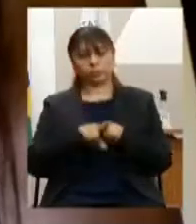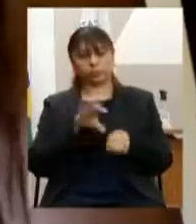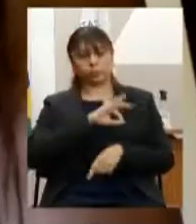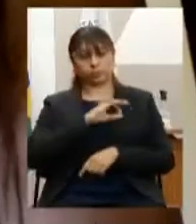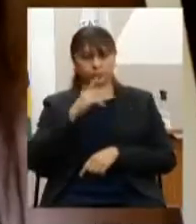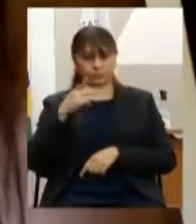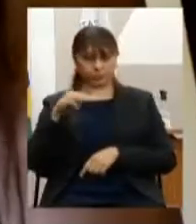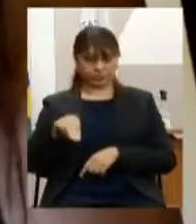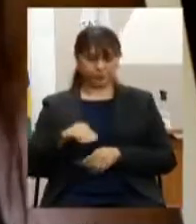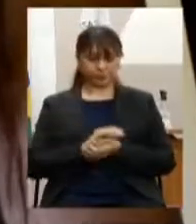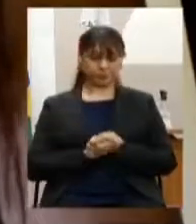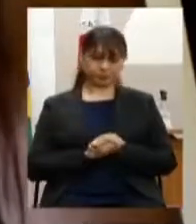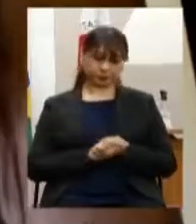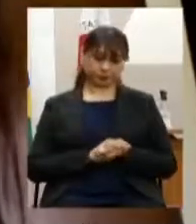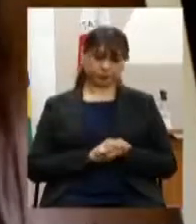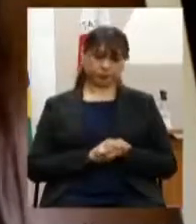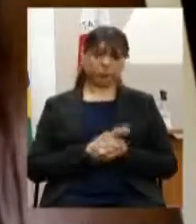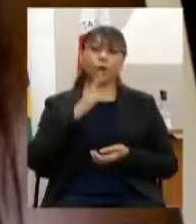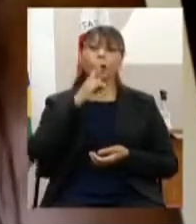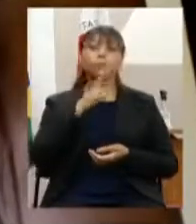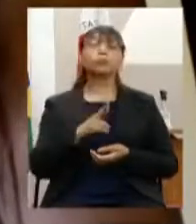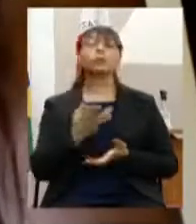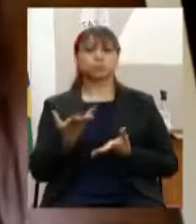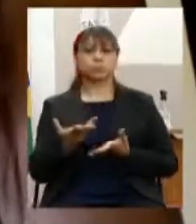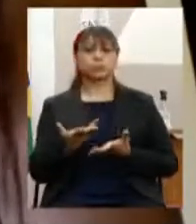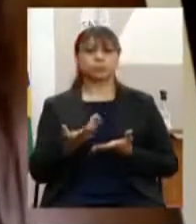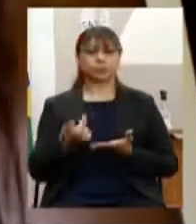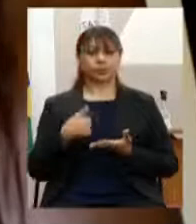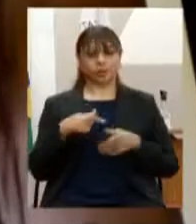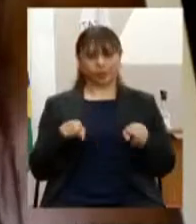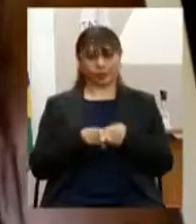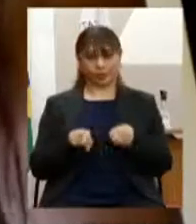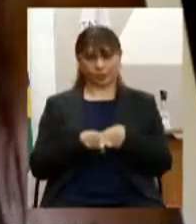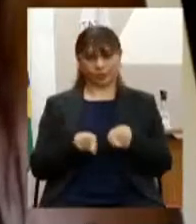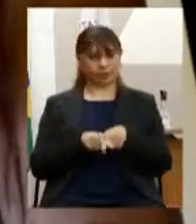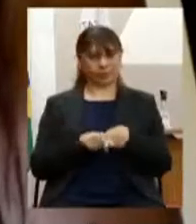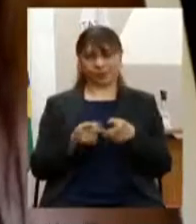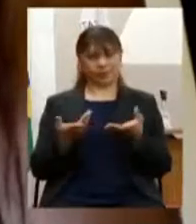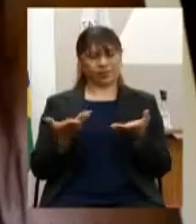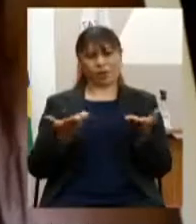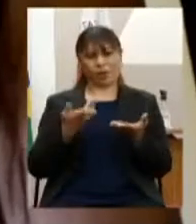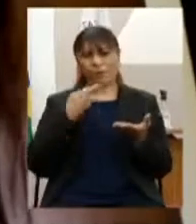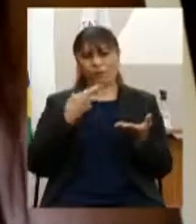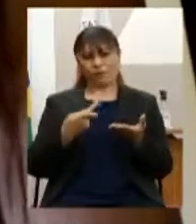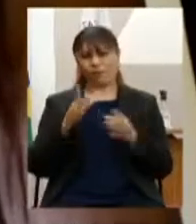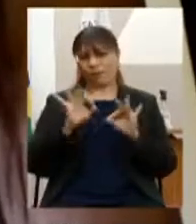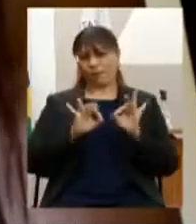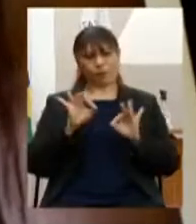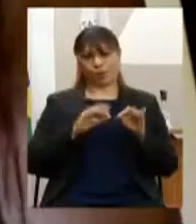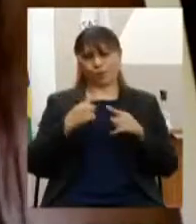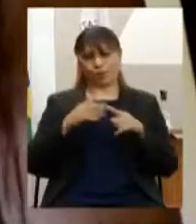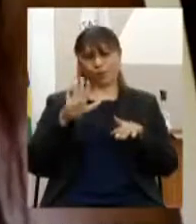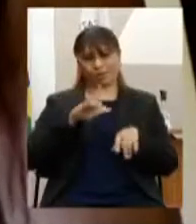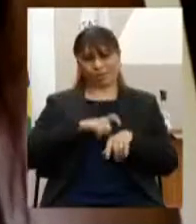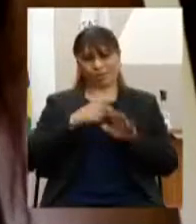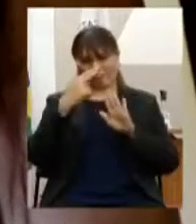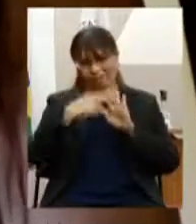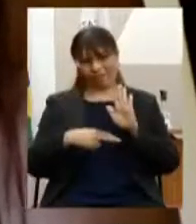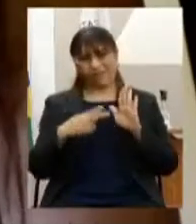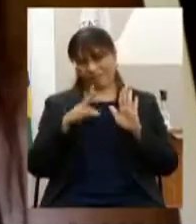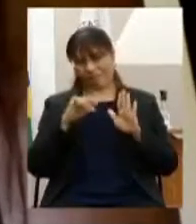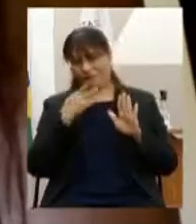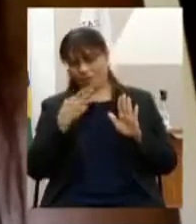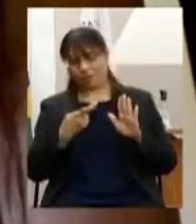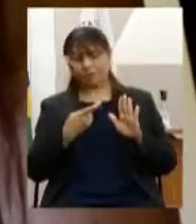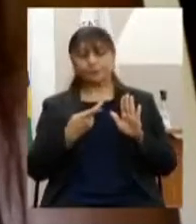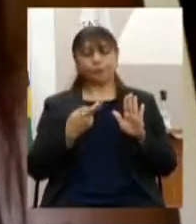os nossos resultados eu também vou saltar os programas porque eles já estão aí descritos e vou